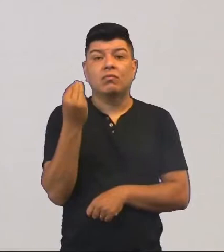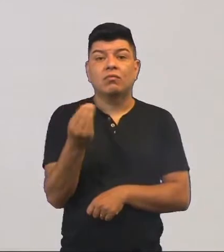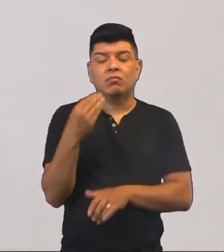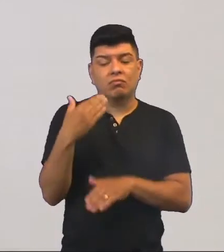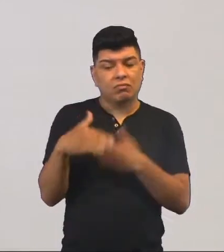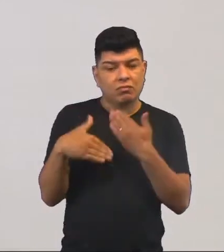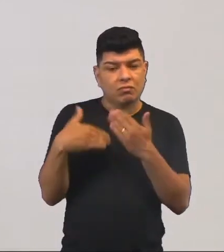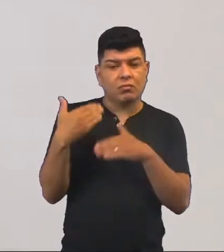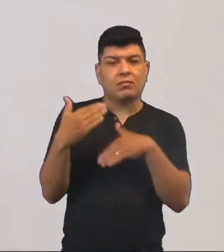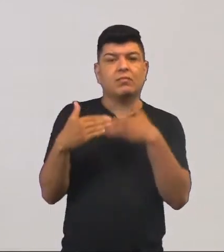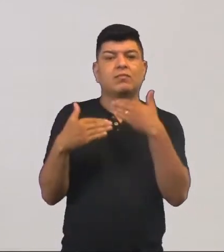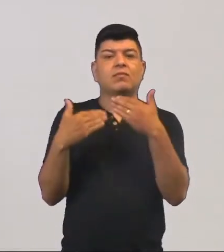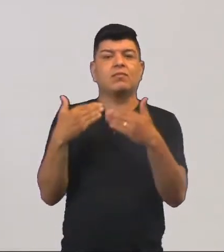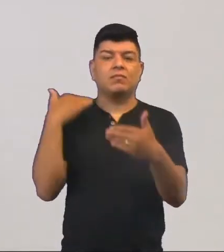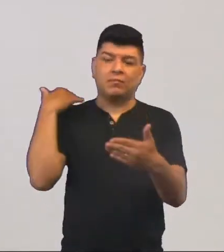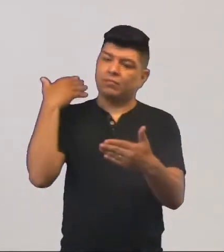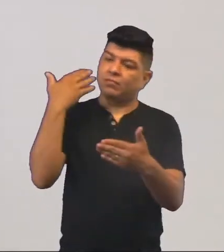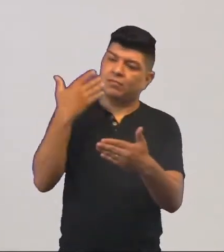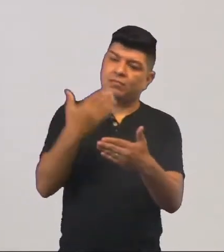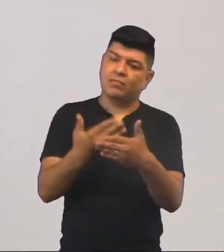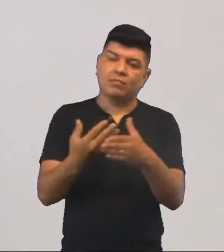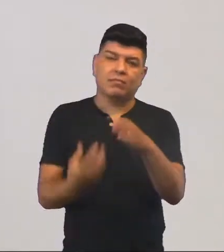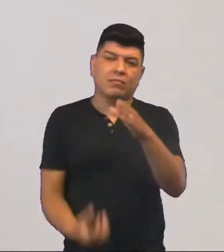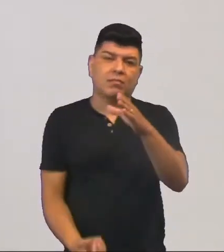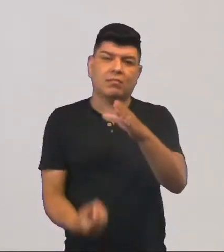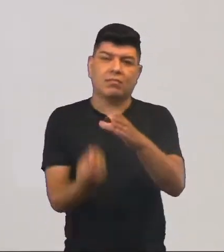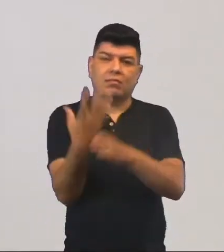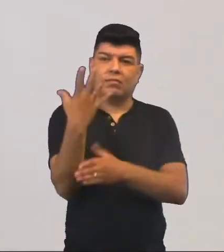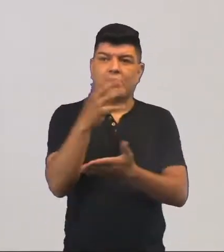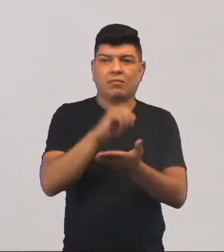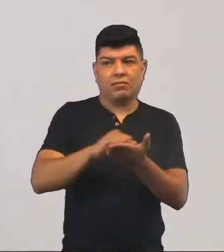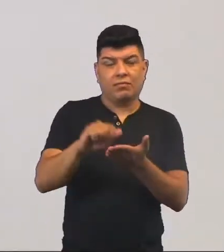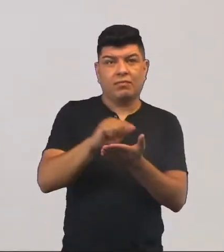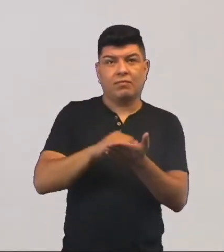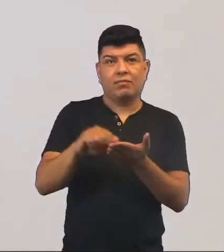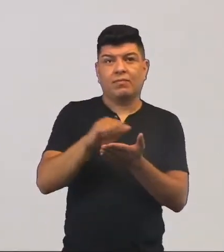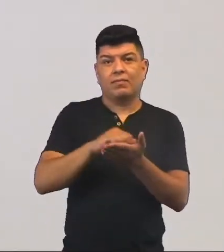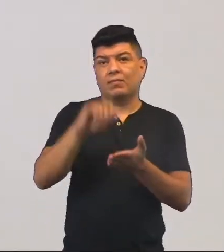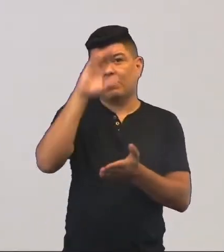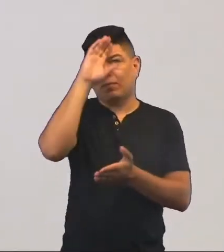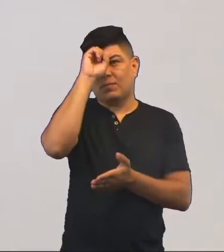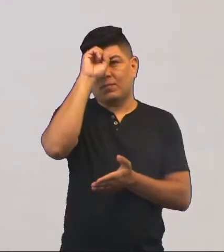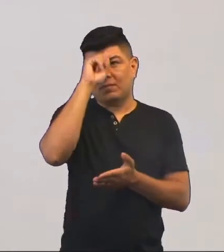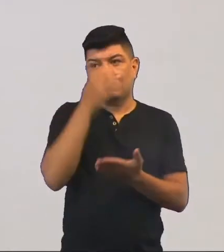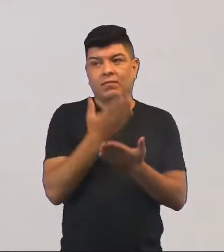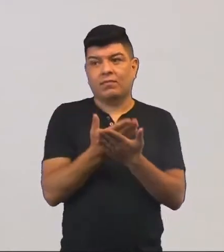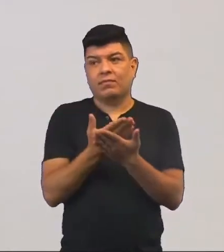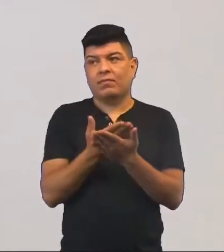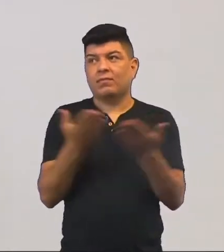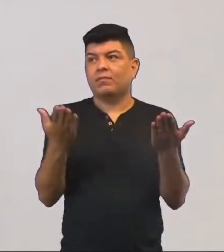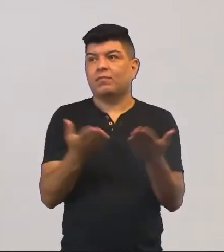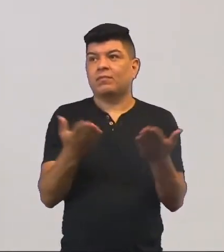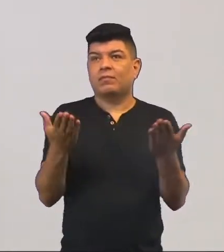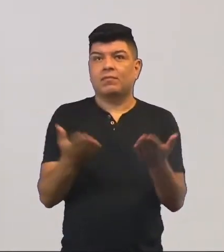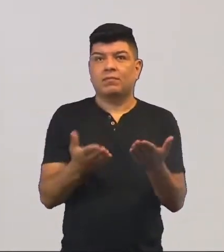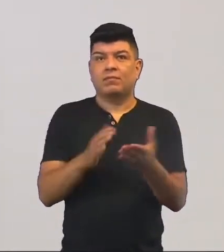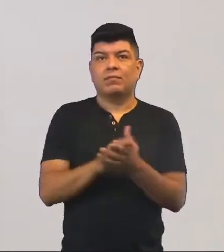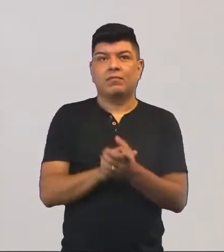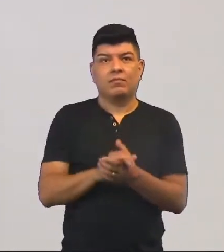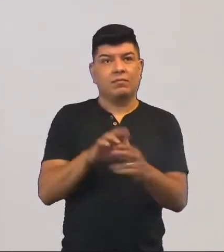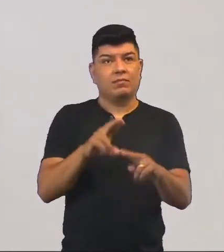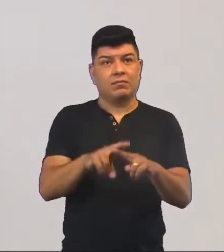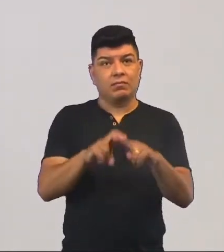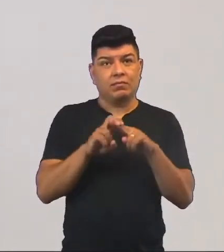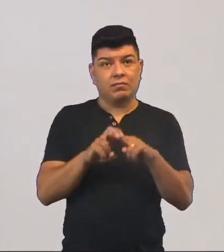esse processo até chegar ao surgimento da escrita? Isso nós vamos aprender na aula de hoje. E para